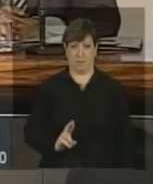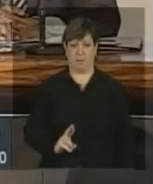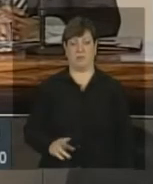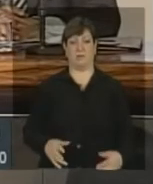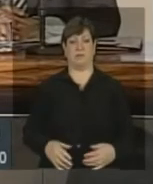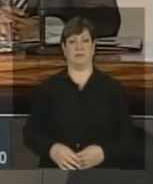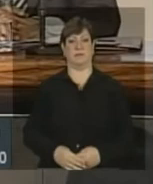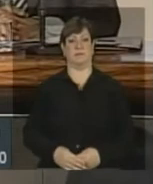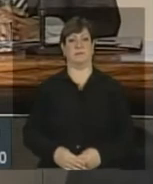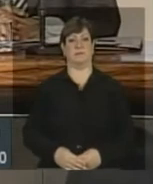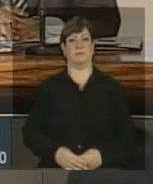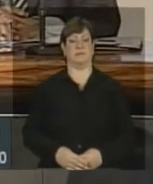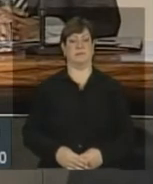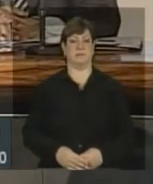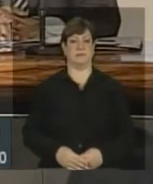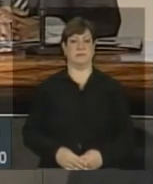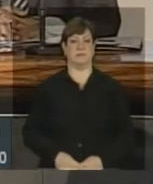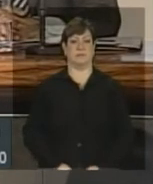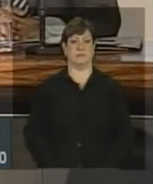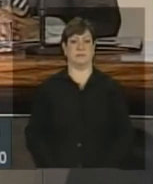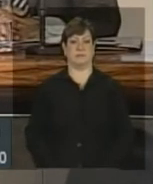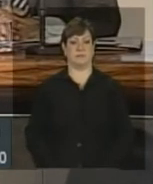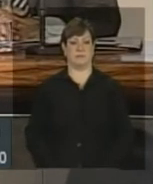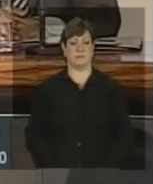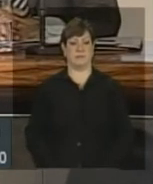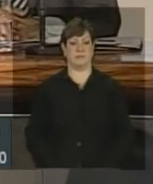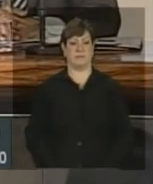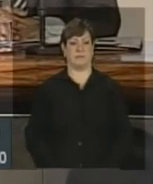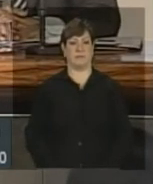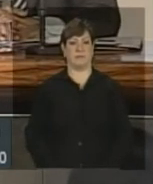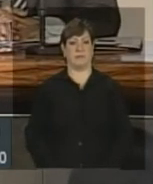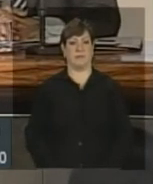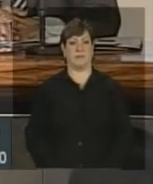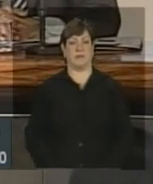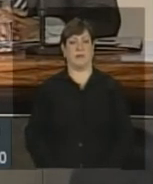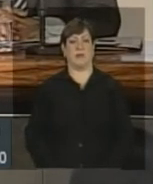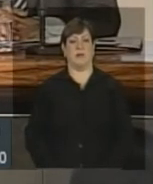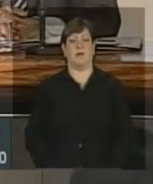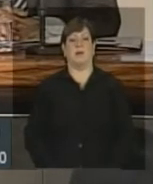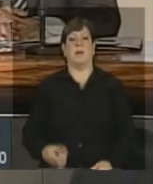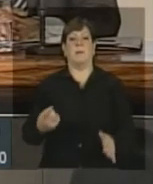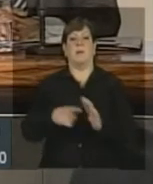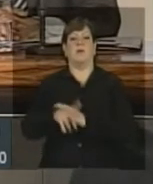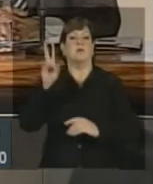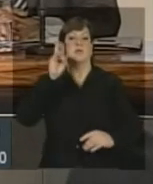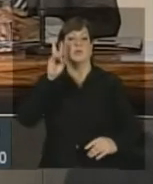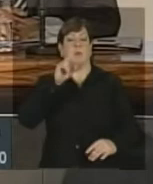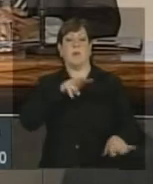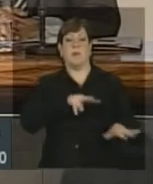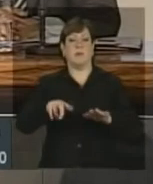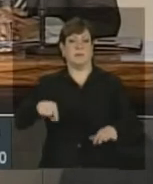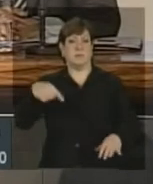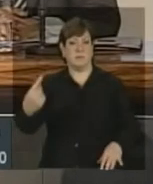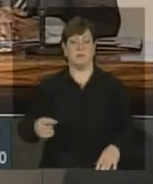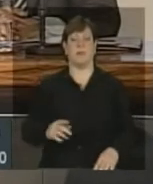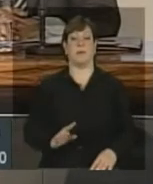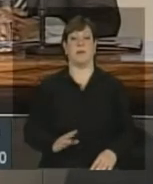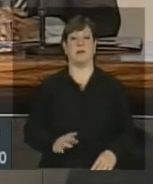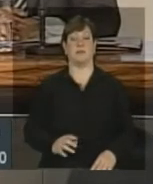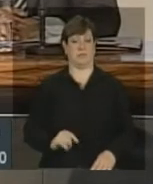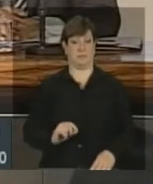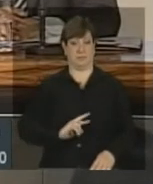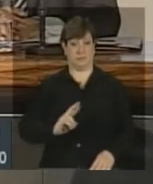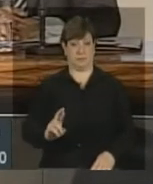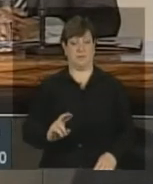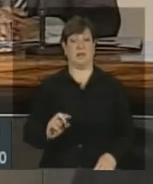importante... próximo período? Se eu falo na próxima semana? Ela perguntou na próxima semana. Eu sei. Próximo período é, como